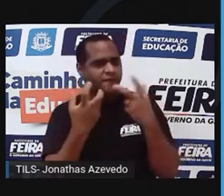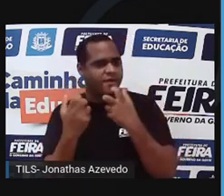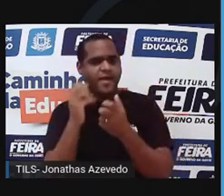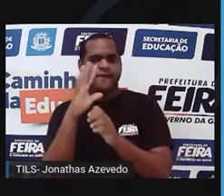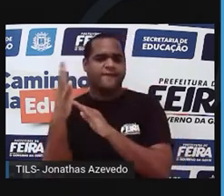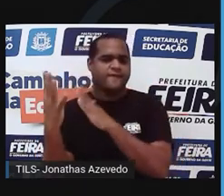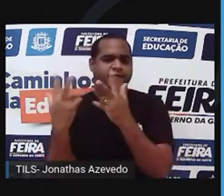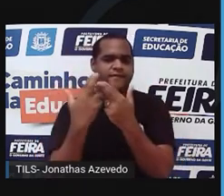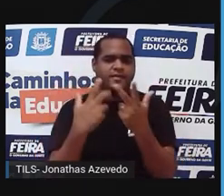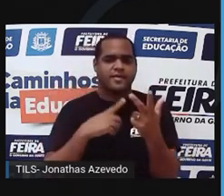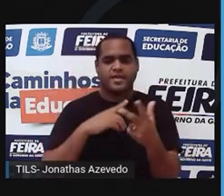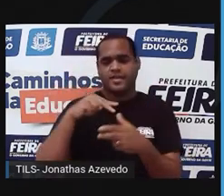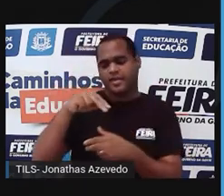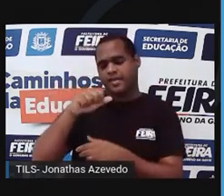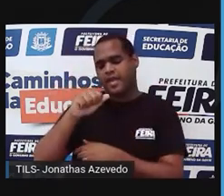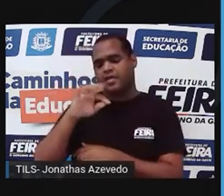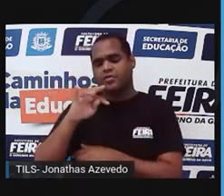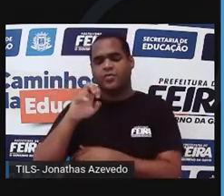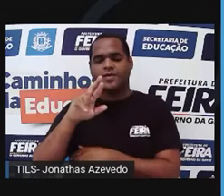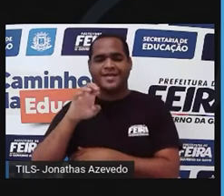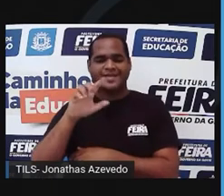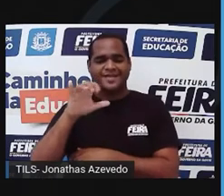natureza, chamados naturalistas,